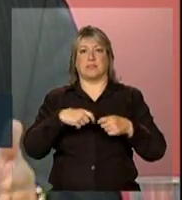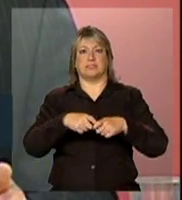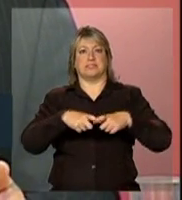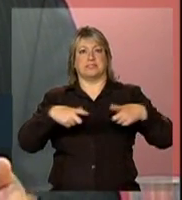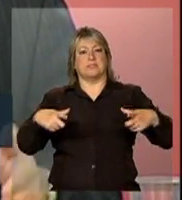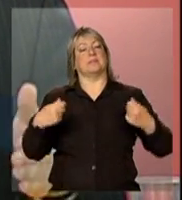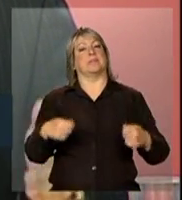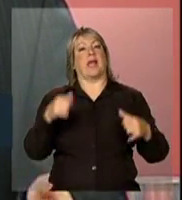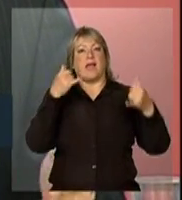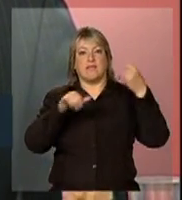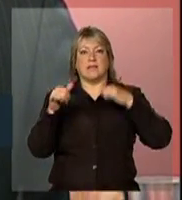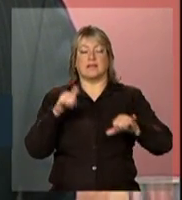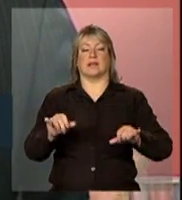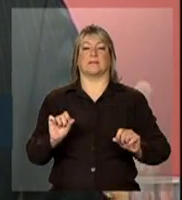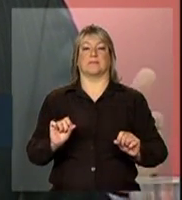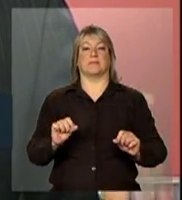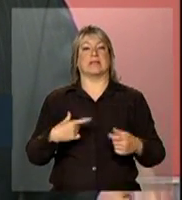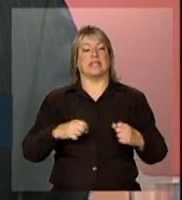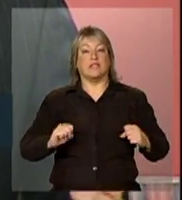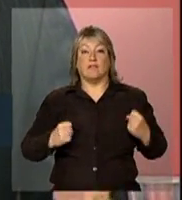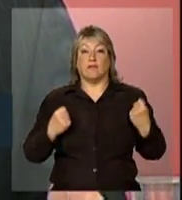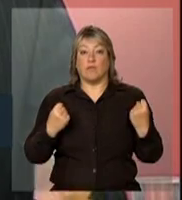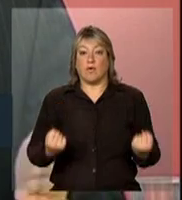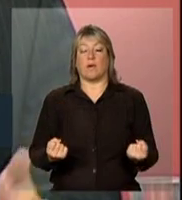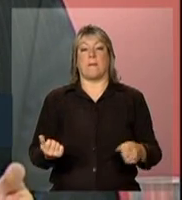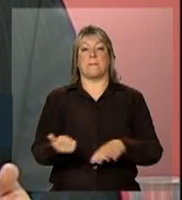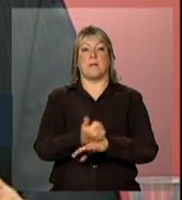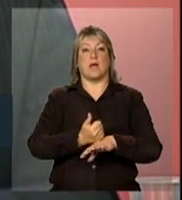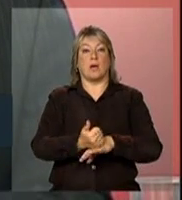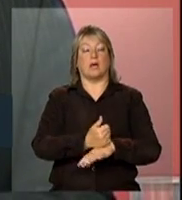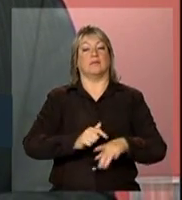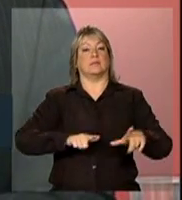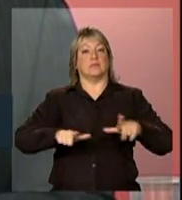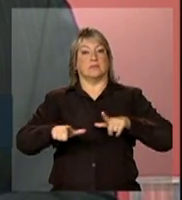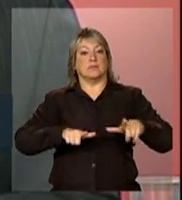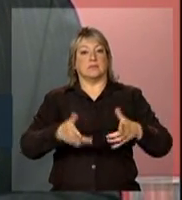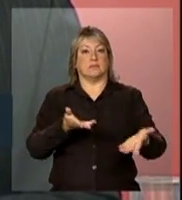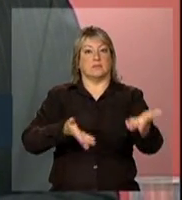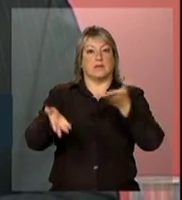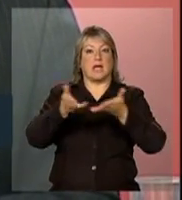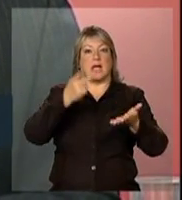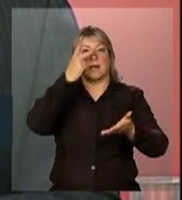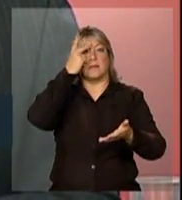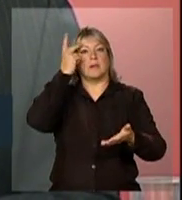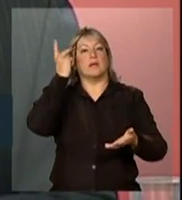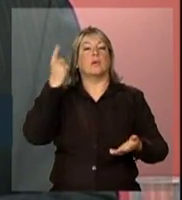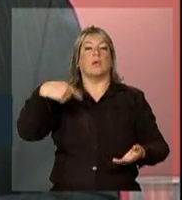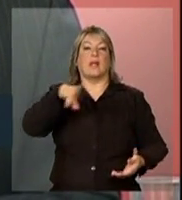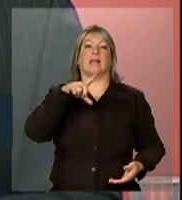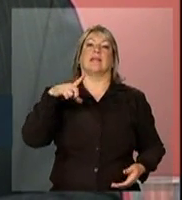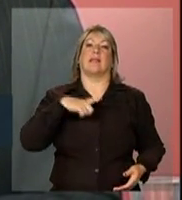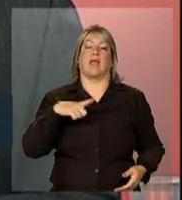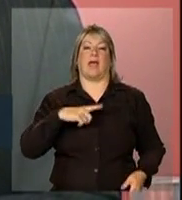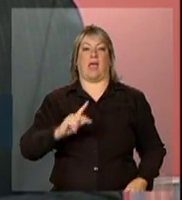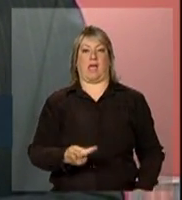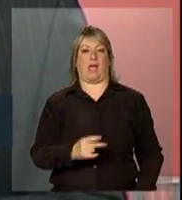combinado com isso, um grande esforço para melhorar a qualidade dos serviços que atendem as pessoas que vivem com HIV.